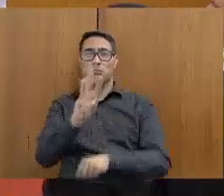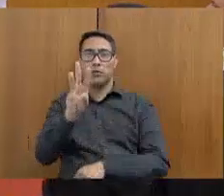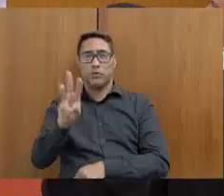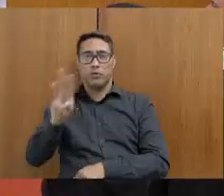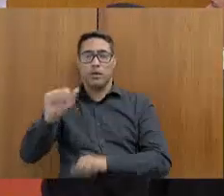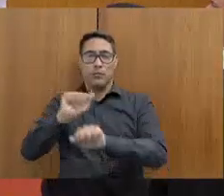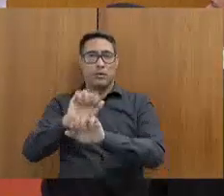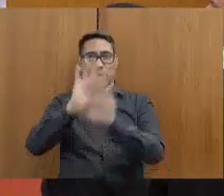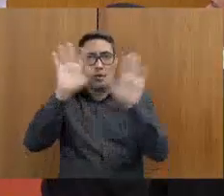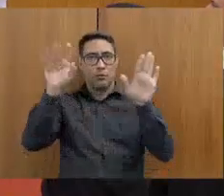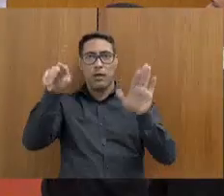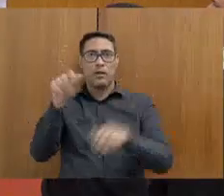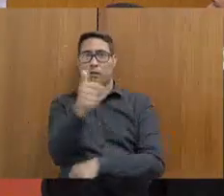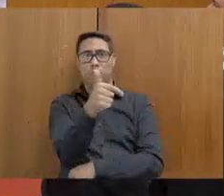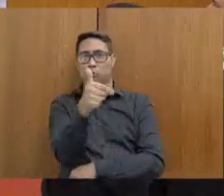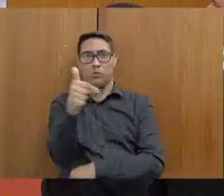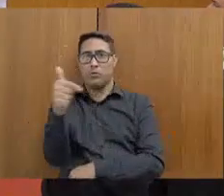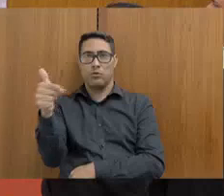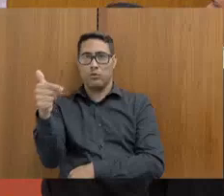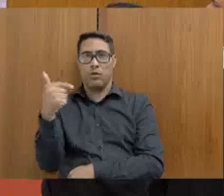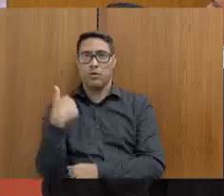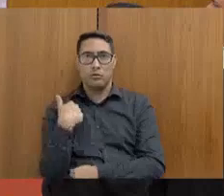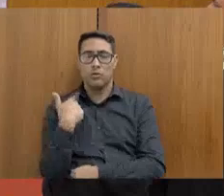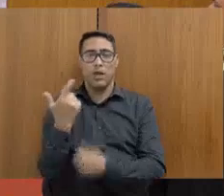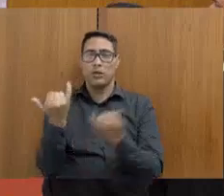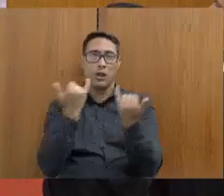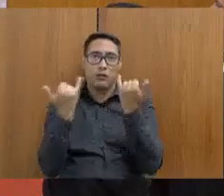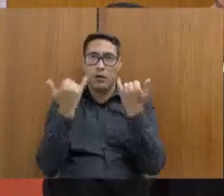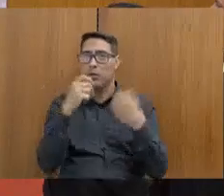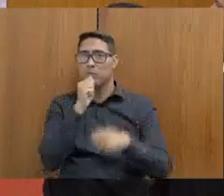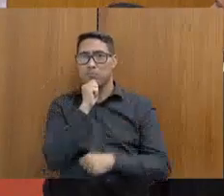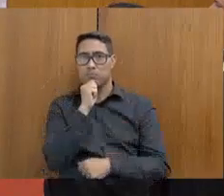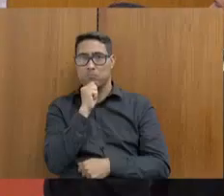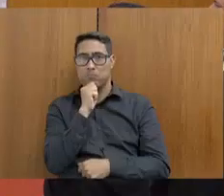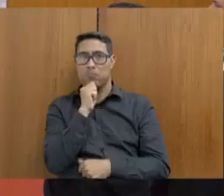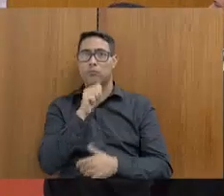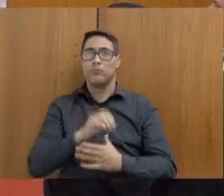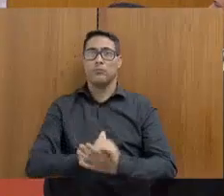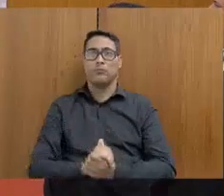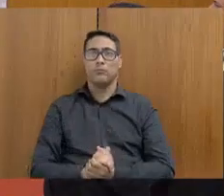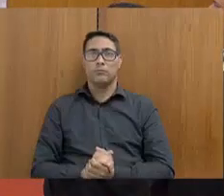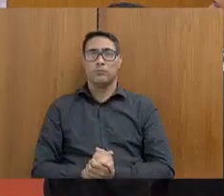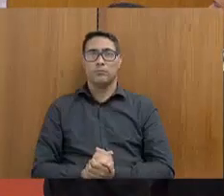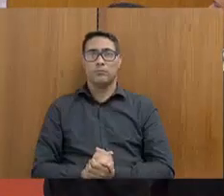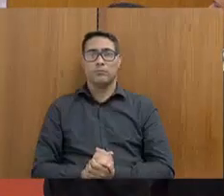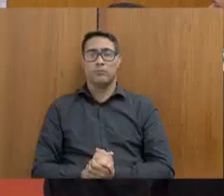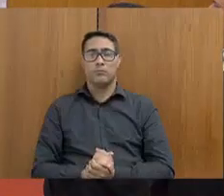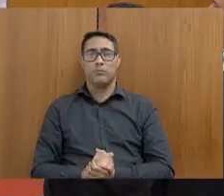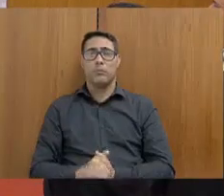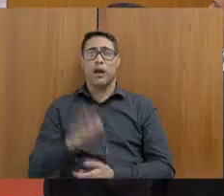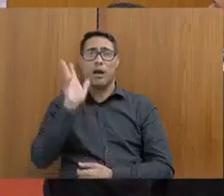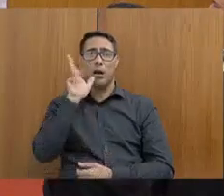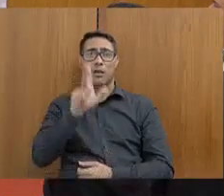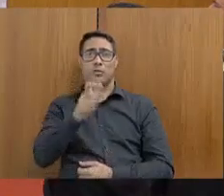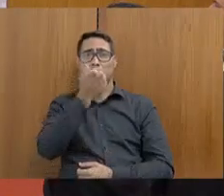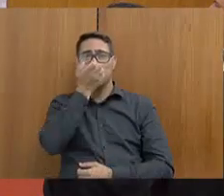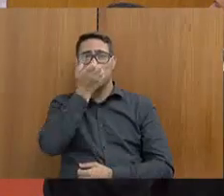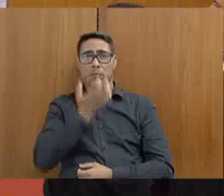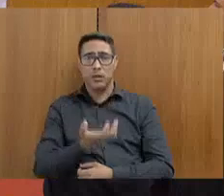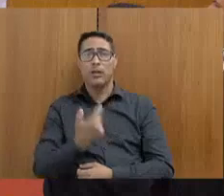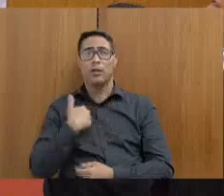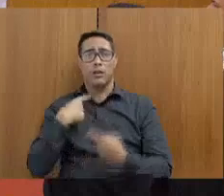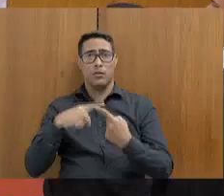posso verificar. não tem, no site não tem nada sobre a política. Eu acho que é um bom encaminhamento, é